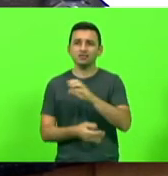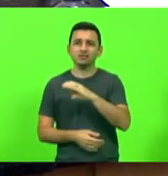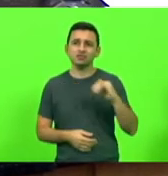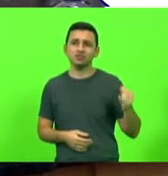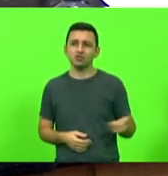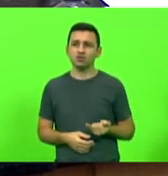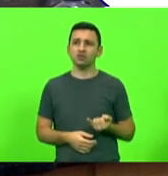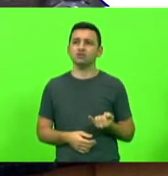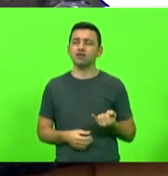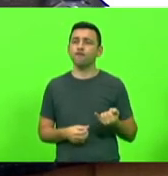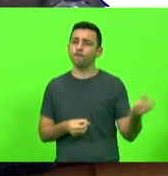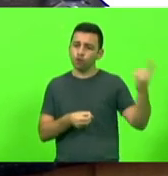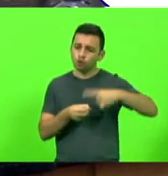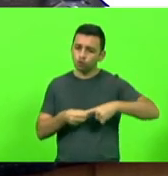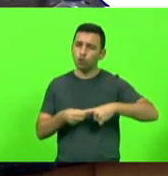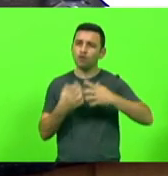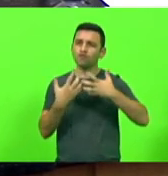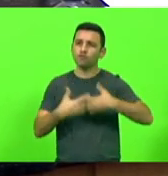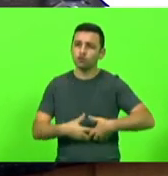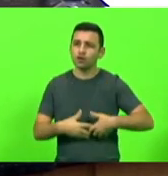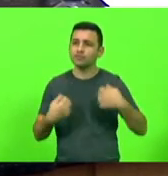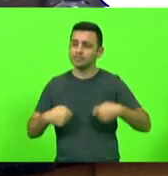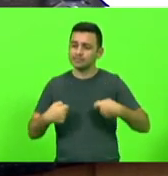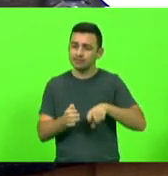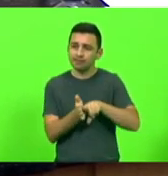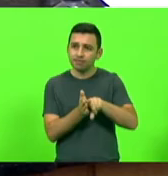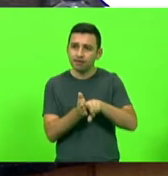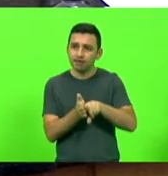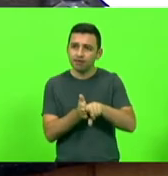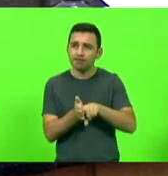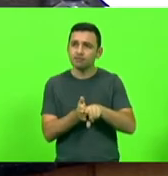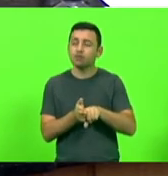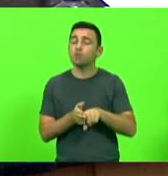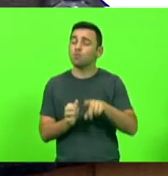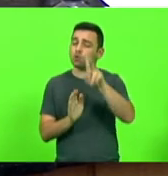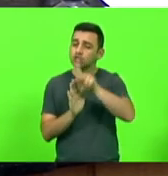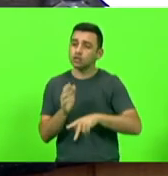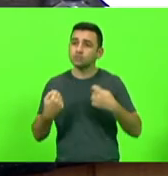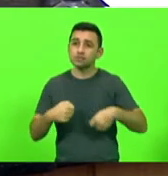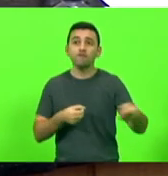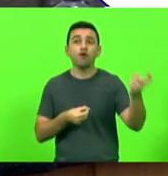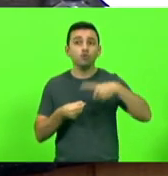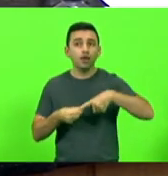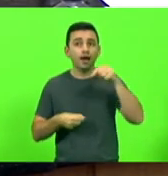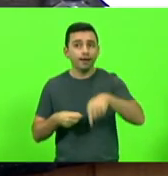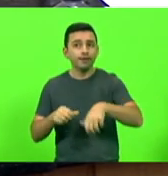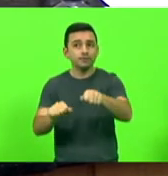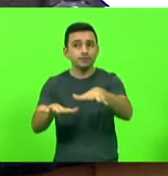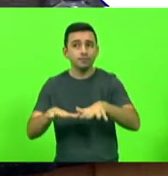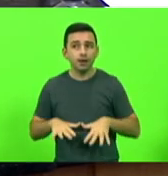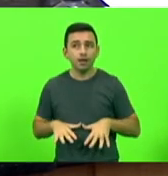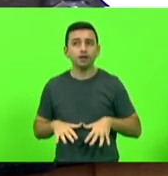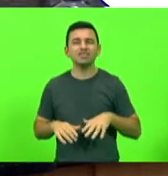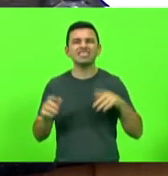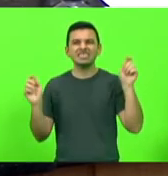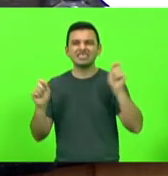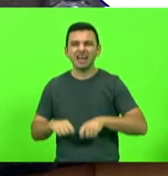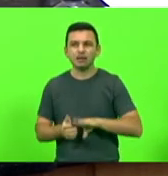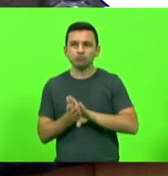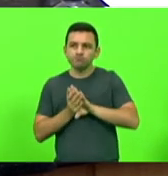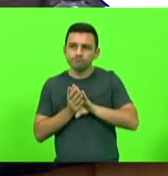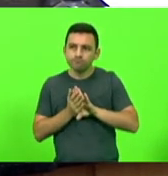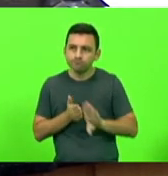funcionar, que façamos logo a análise e que esse projeto possa vir logo ao plenário para que nós possamos derrubar